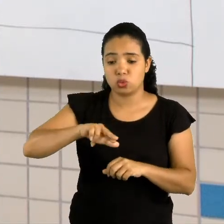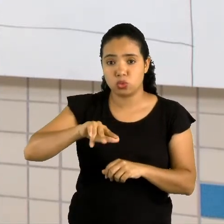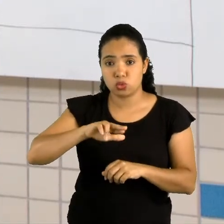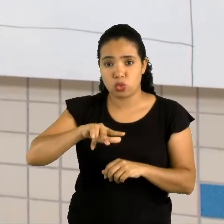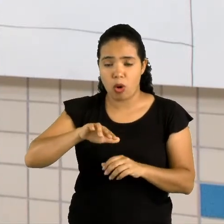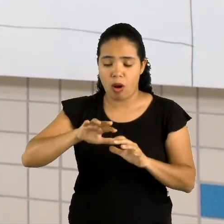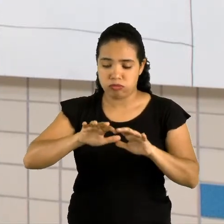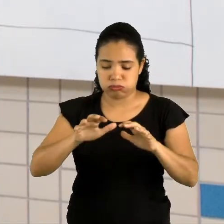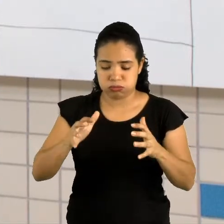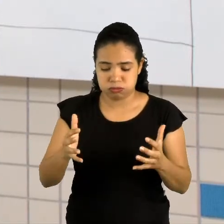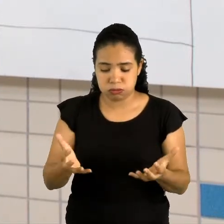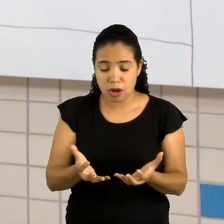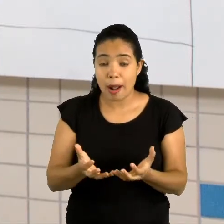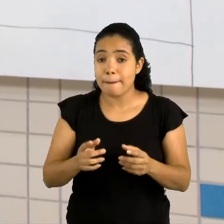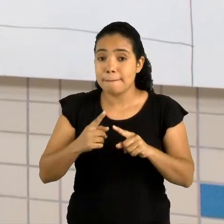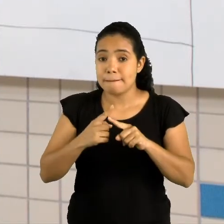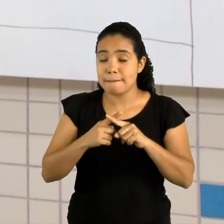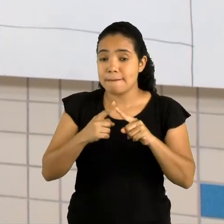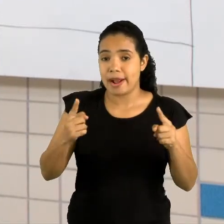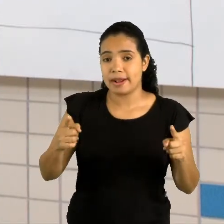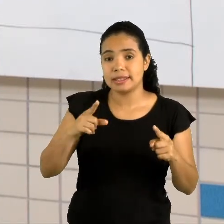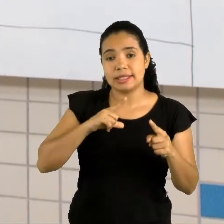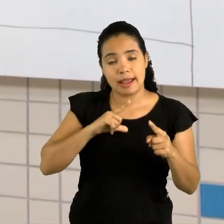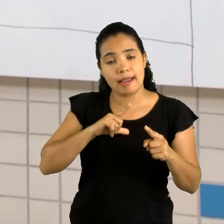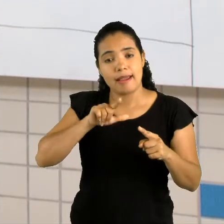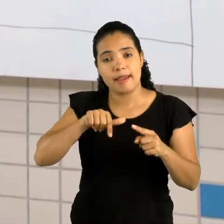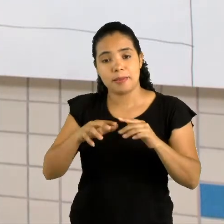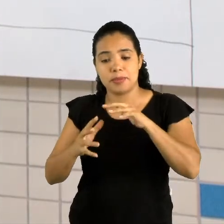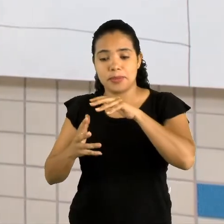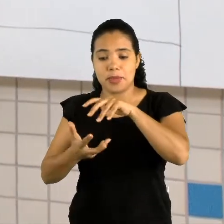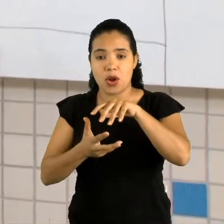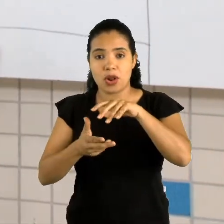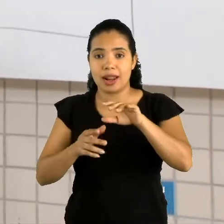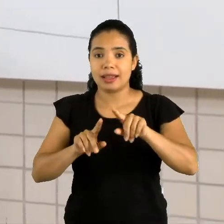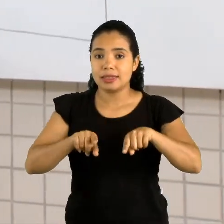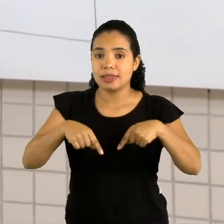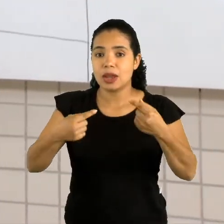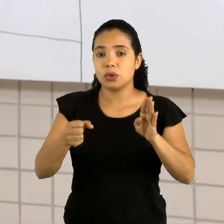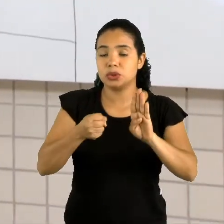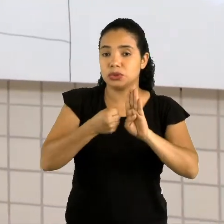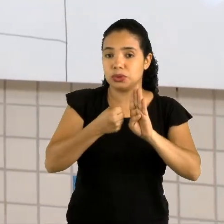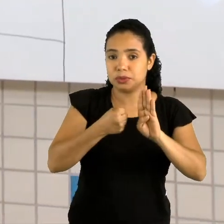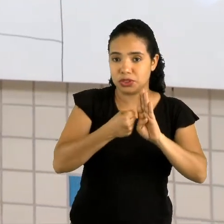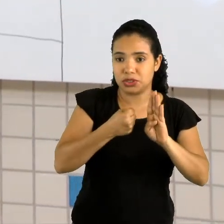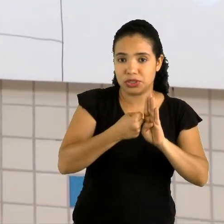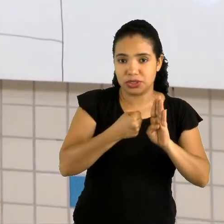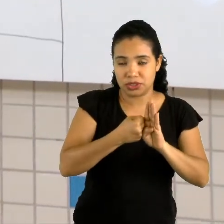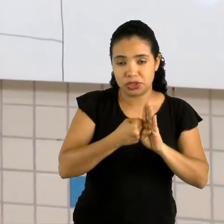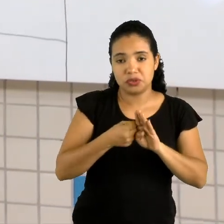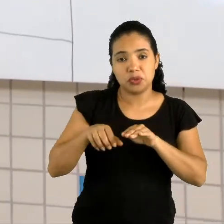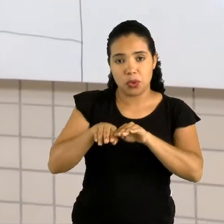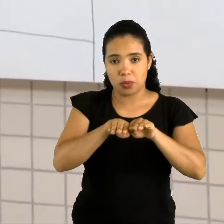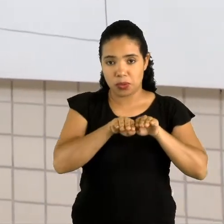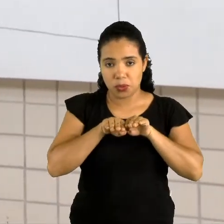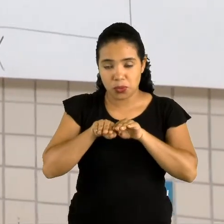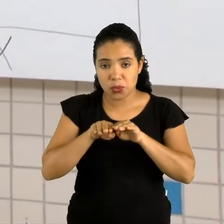é meio oval, mas ela vai ser bola. Então, ele é um substantivo comum.